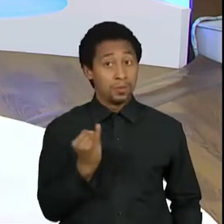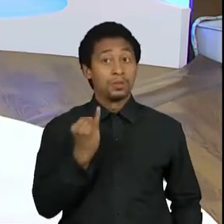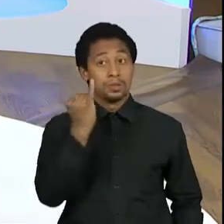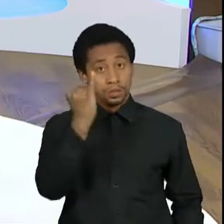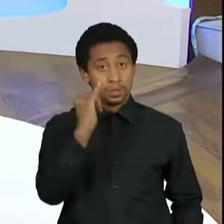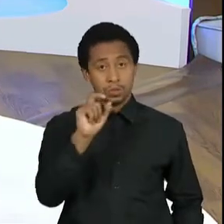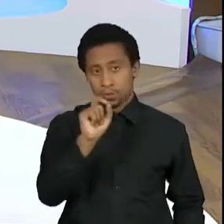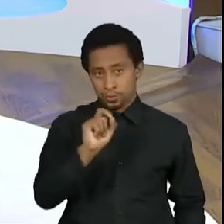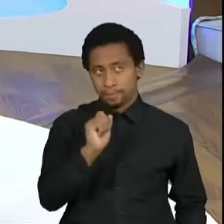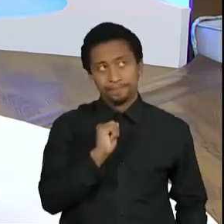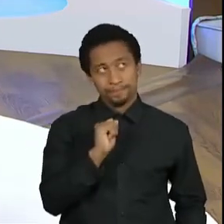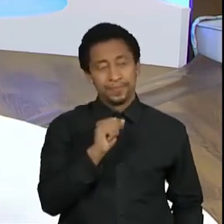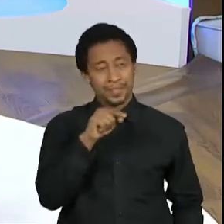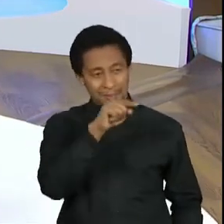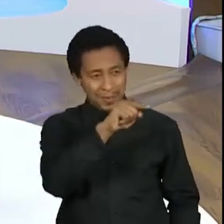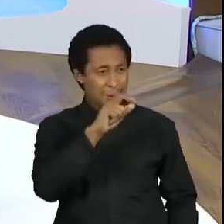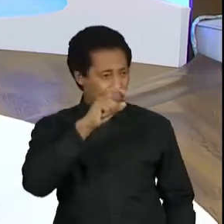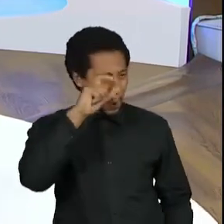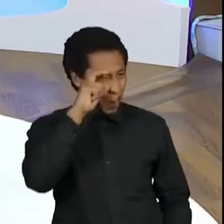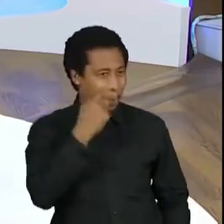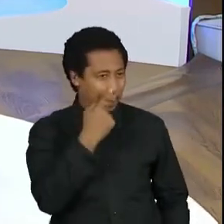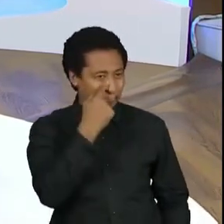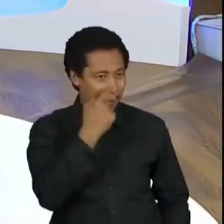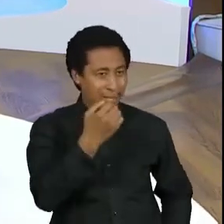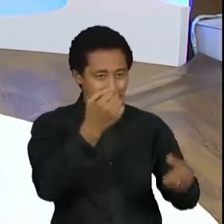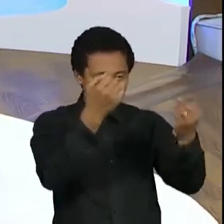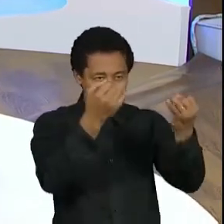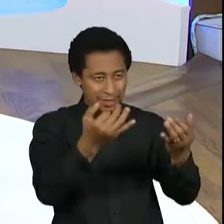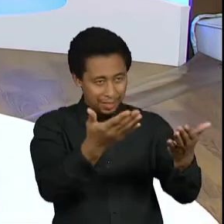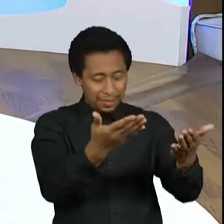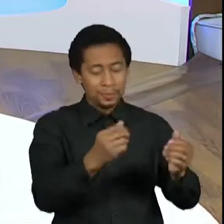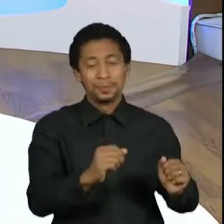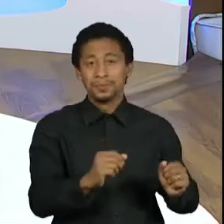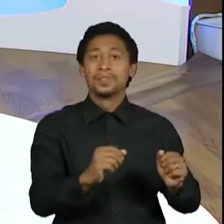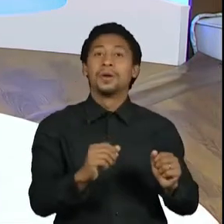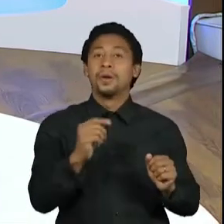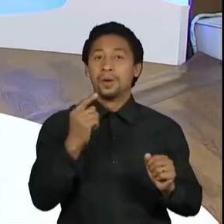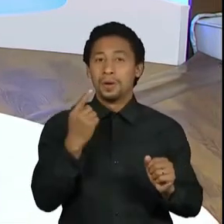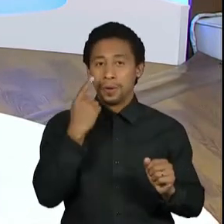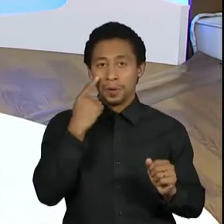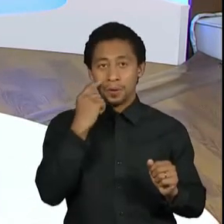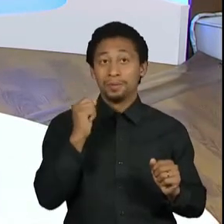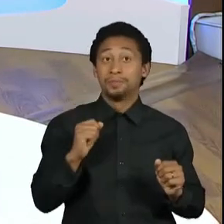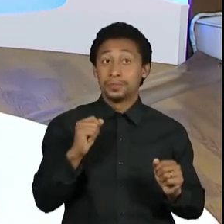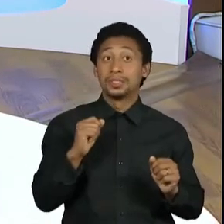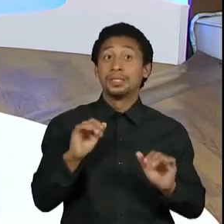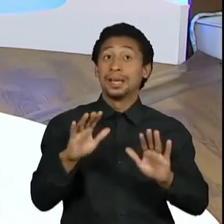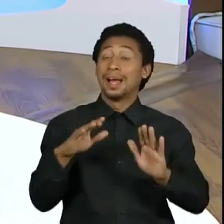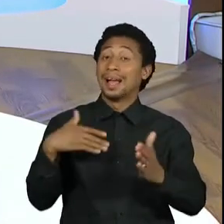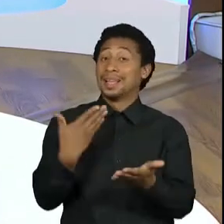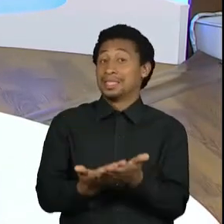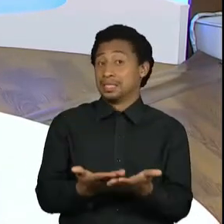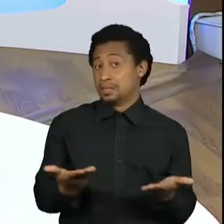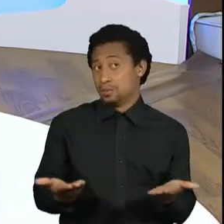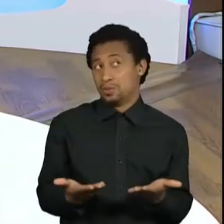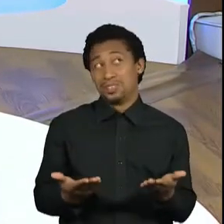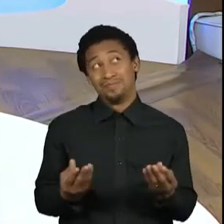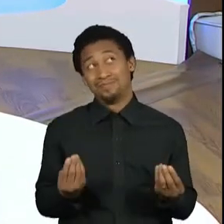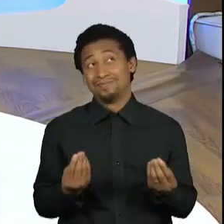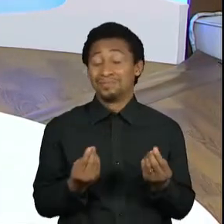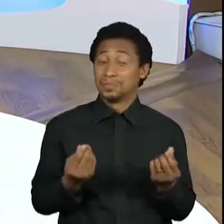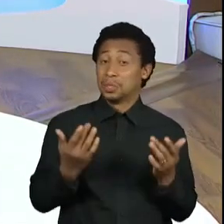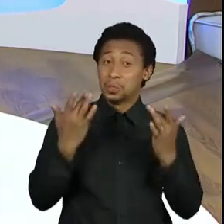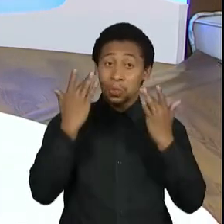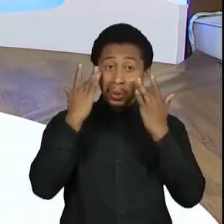dizia o Pondé sobre o liberalismo. Uma das coisas que definem o Ocidente, pelo menos até agora, não sei o que vai ser o